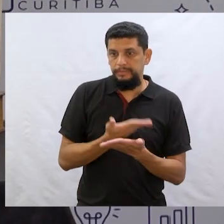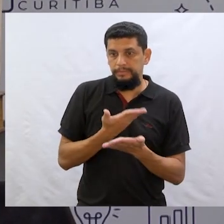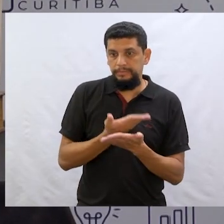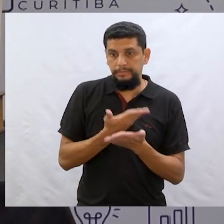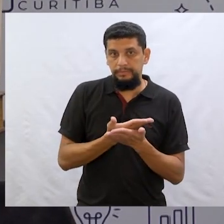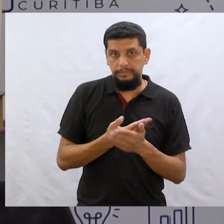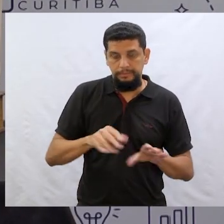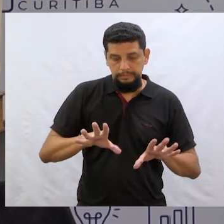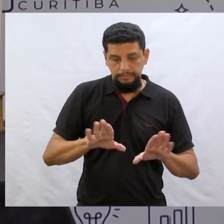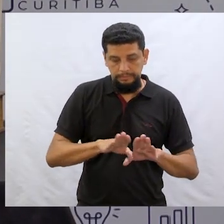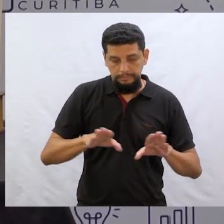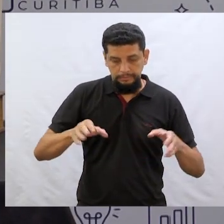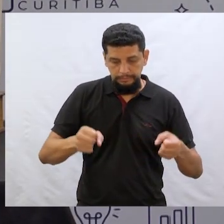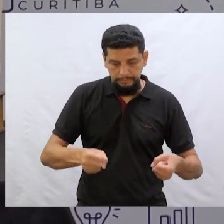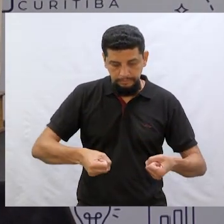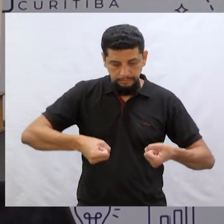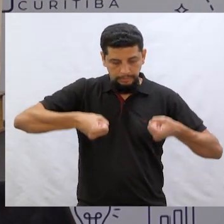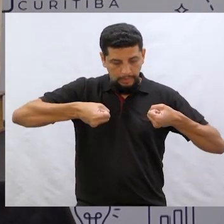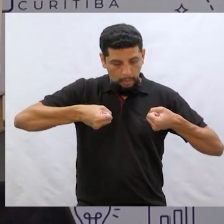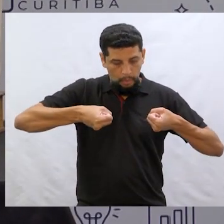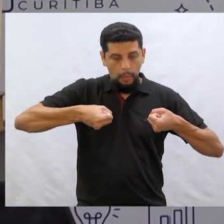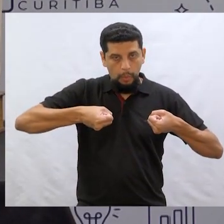histórias. Estou abrindo...